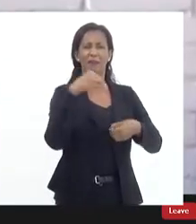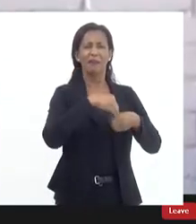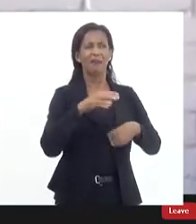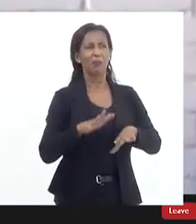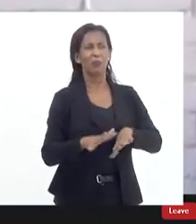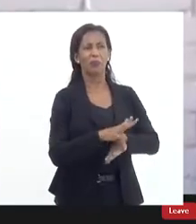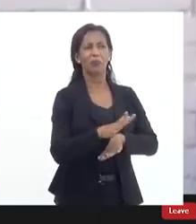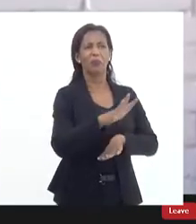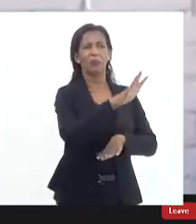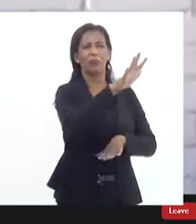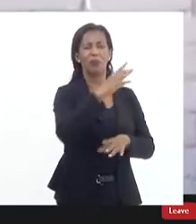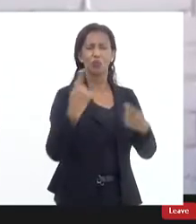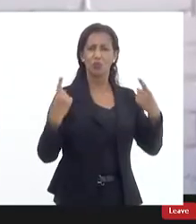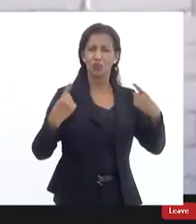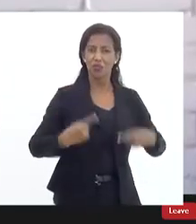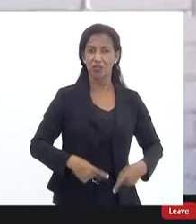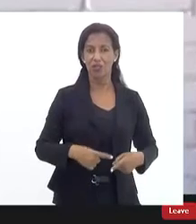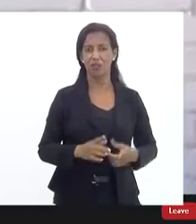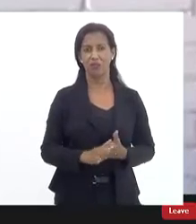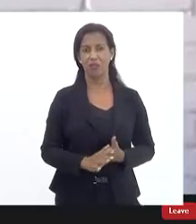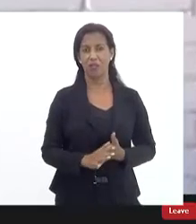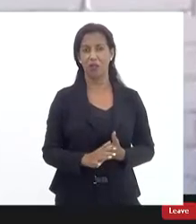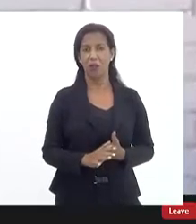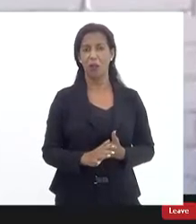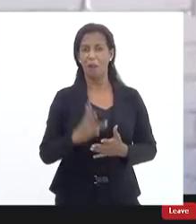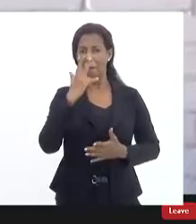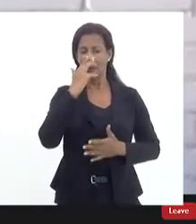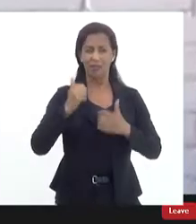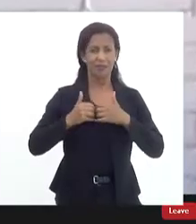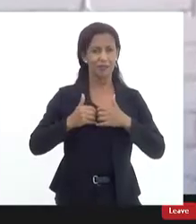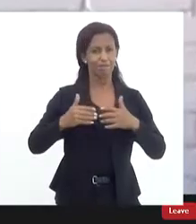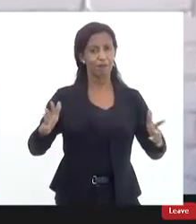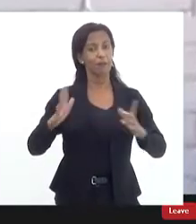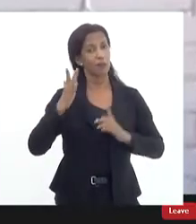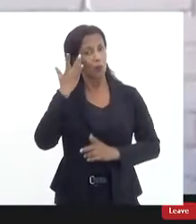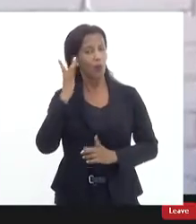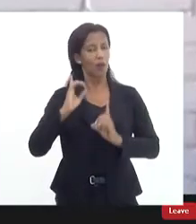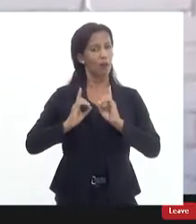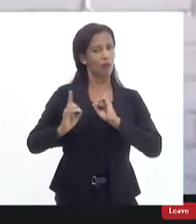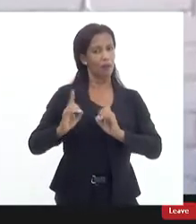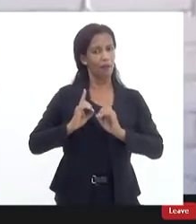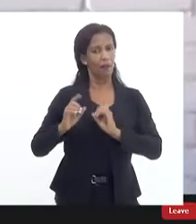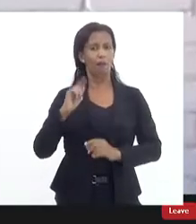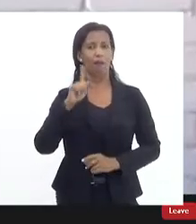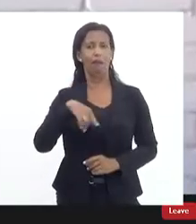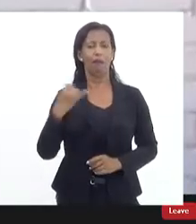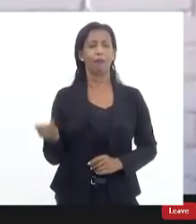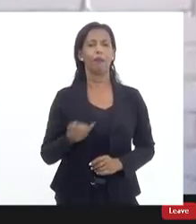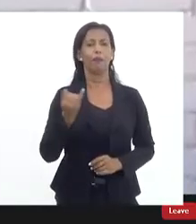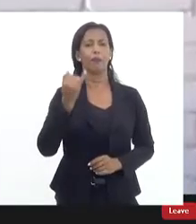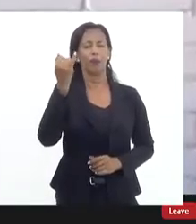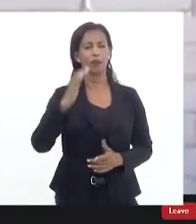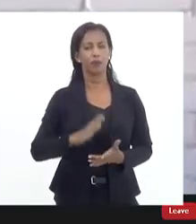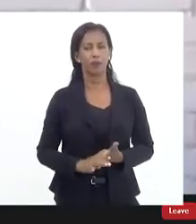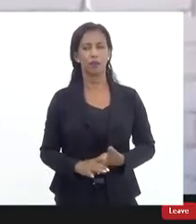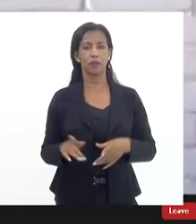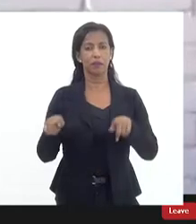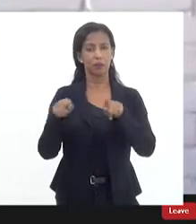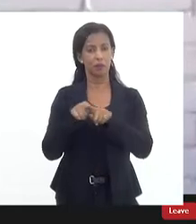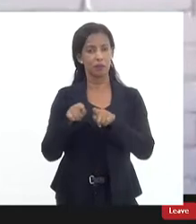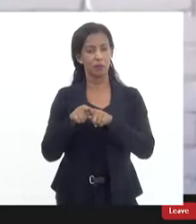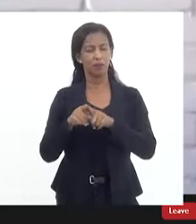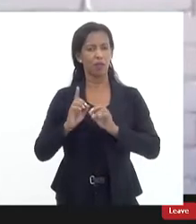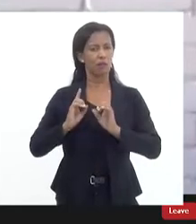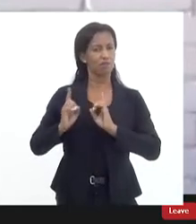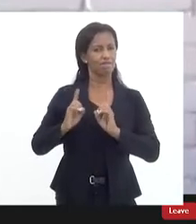favelas o desafio e contradição está colocada então acho que o debate aqui é importante as divergências também são